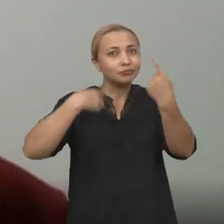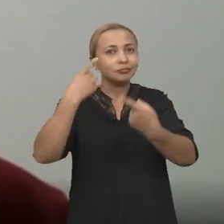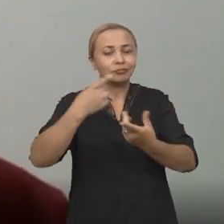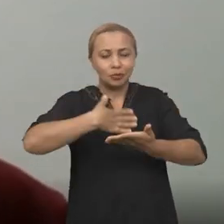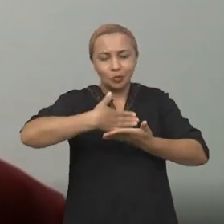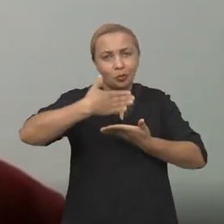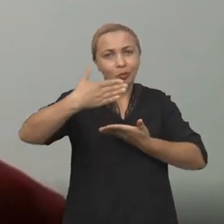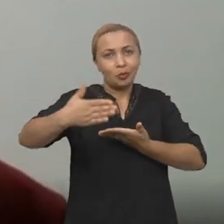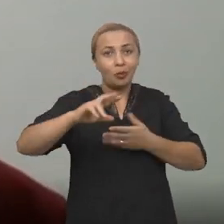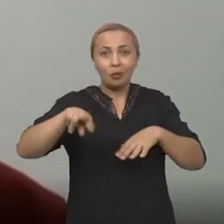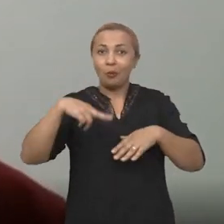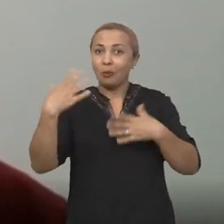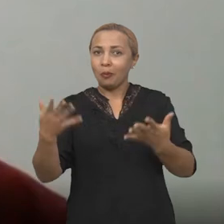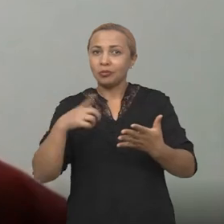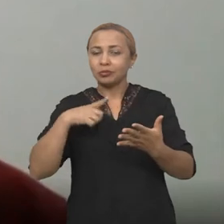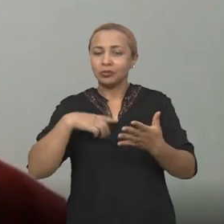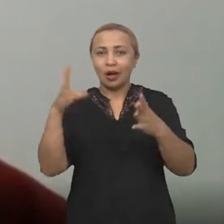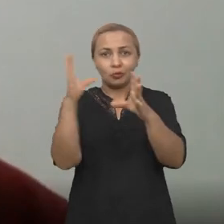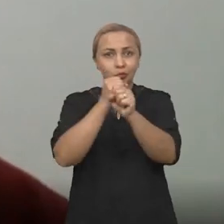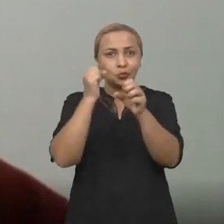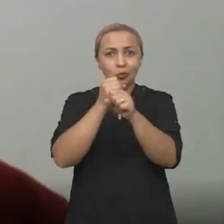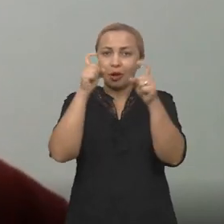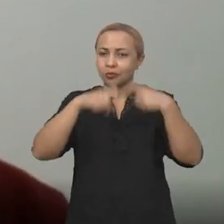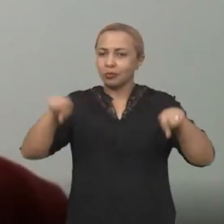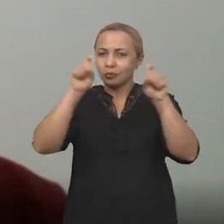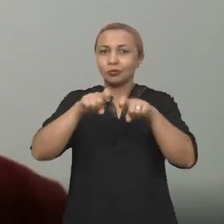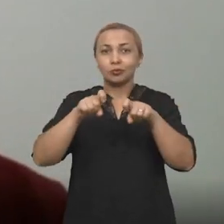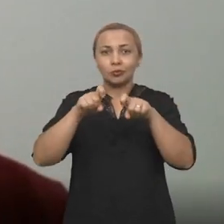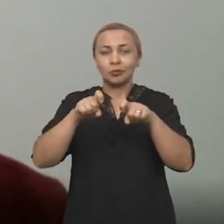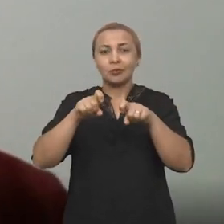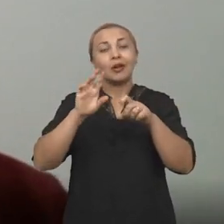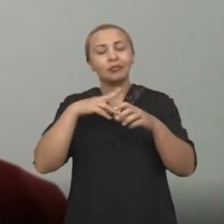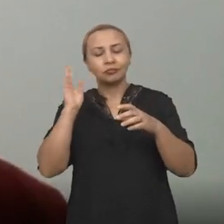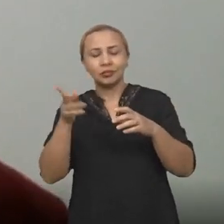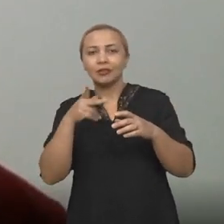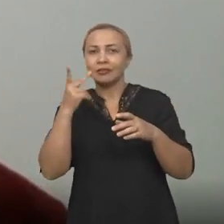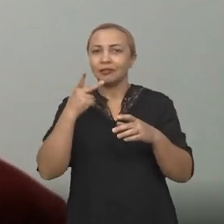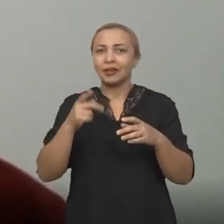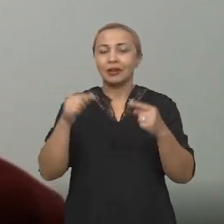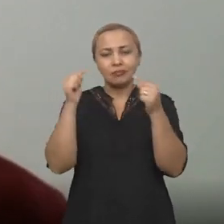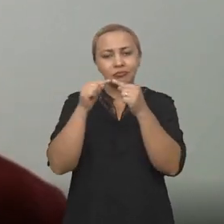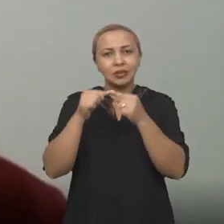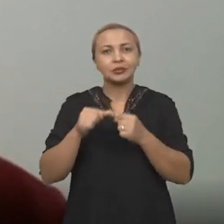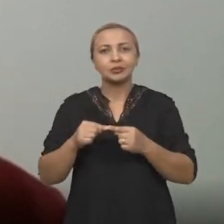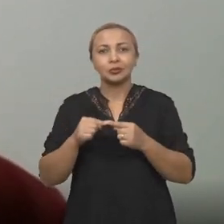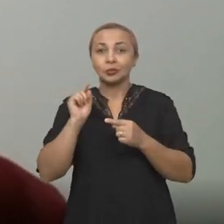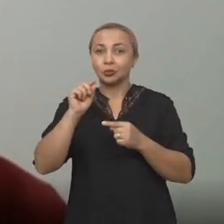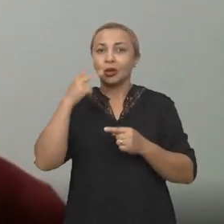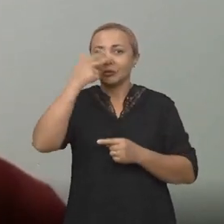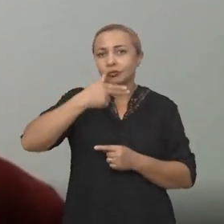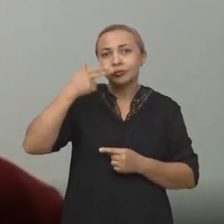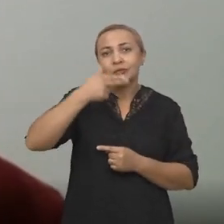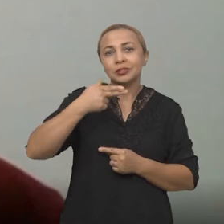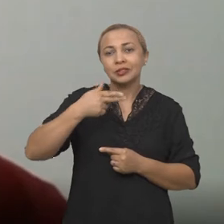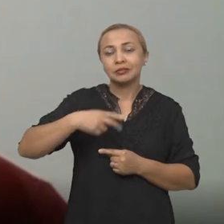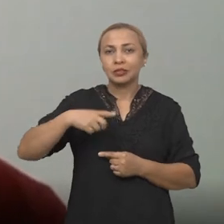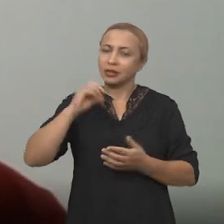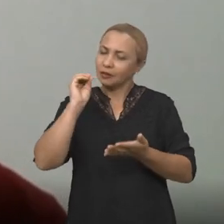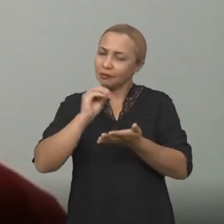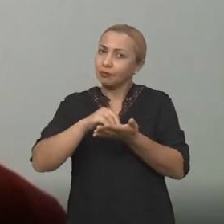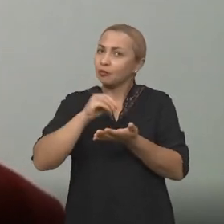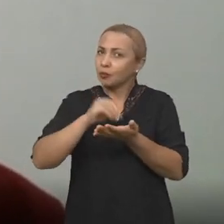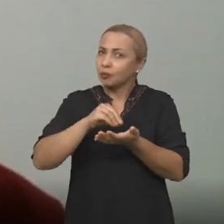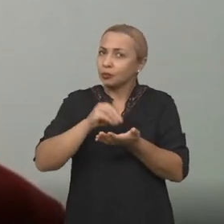daquilo ali, quando ele manda o software calcular, então o software já dá a indicação daquele nutriente que está em